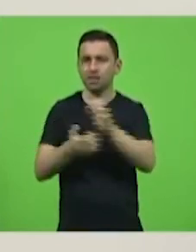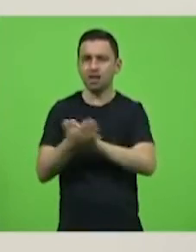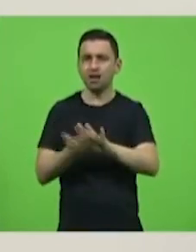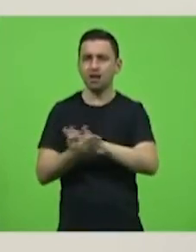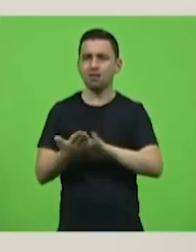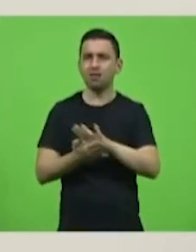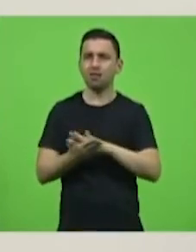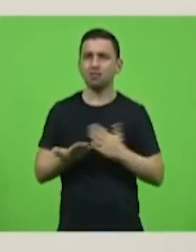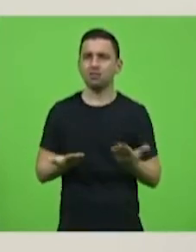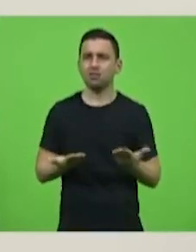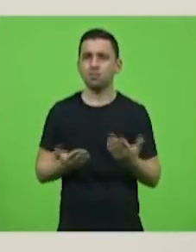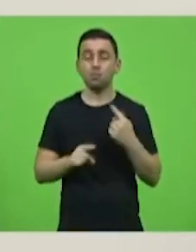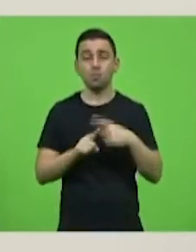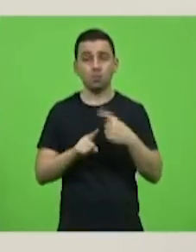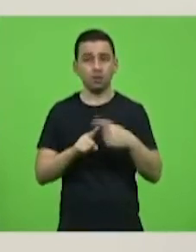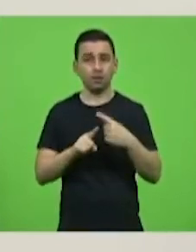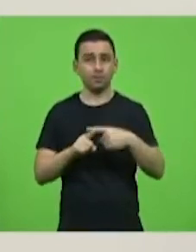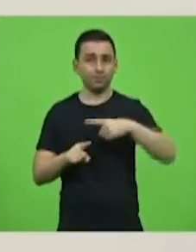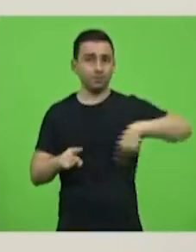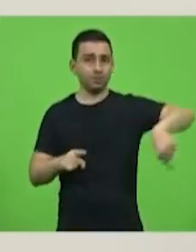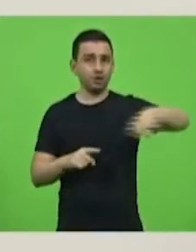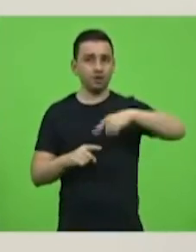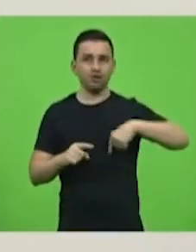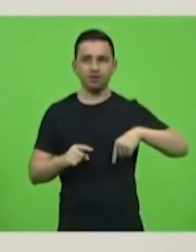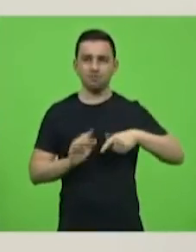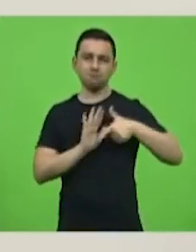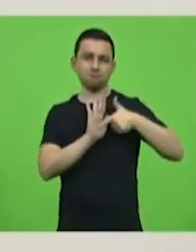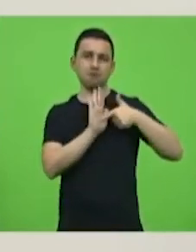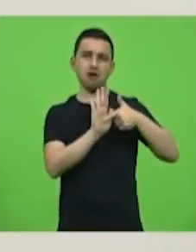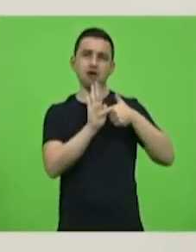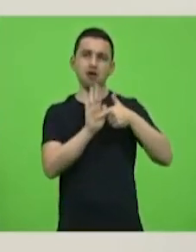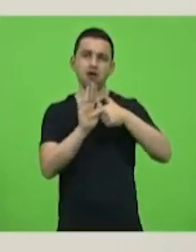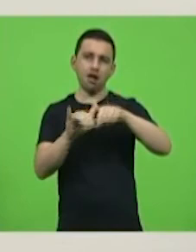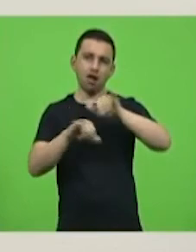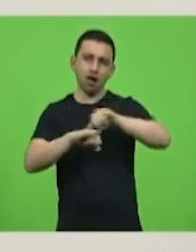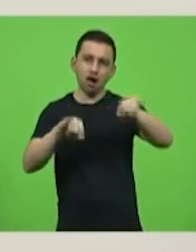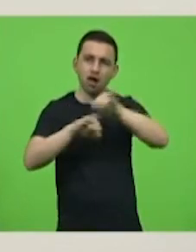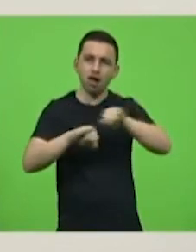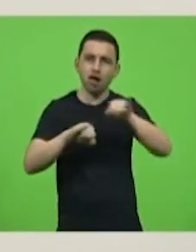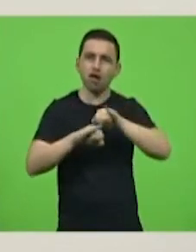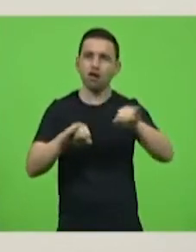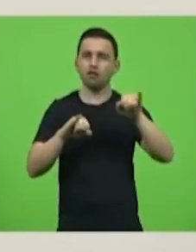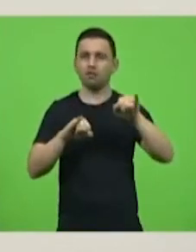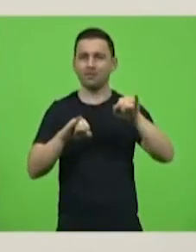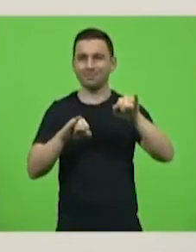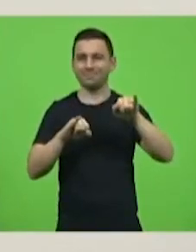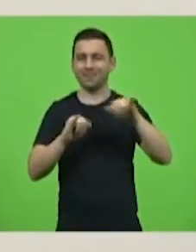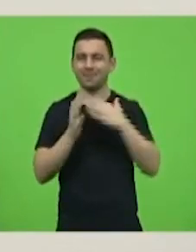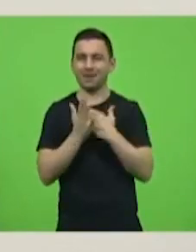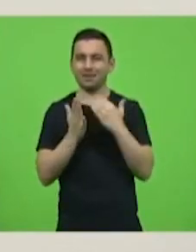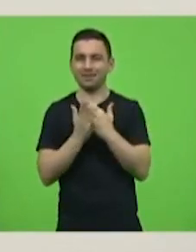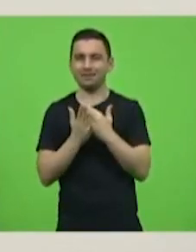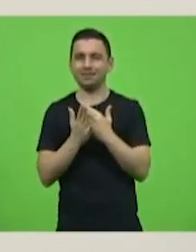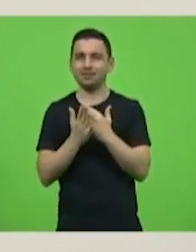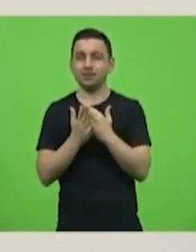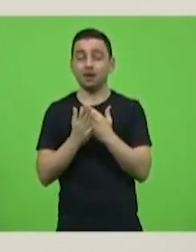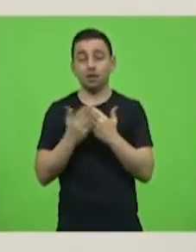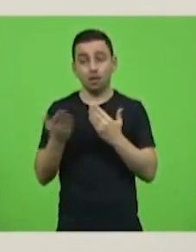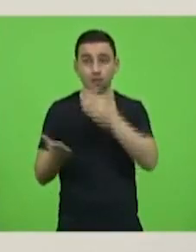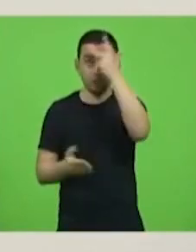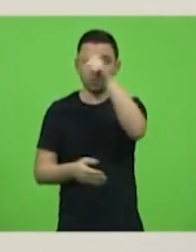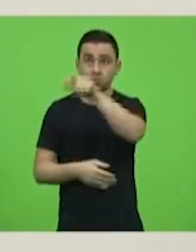Porque o simples fato do espetáculo que muitas vezes é gerado através da grande mídia faz com que a pessoa